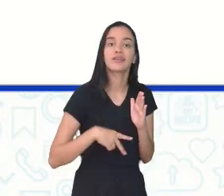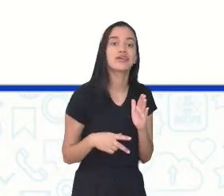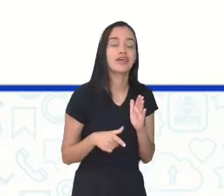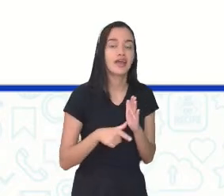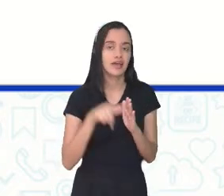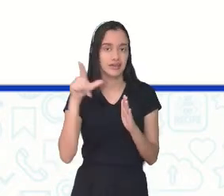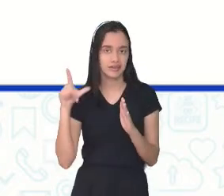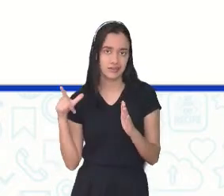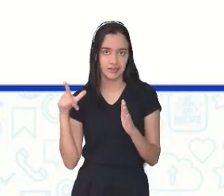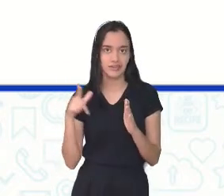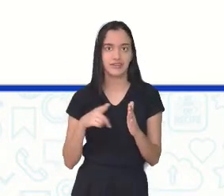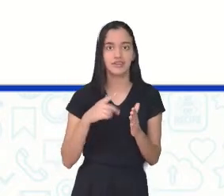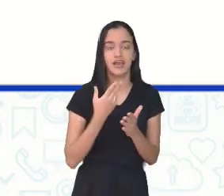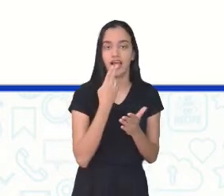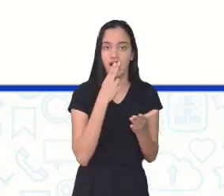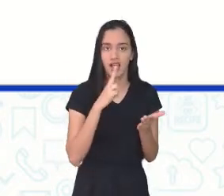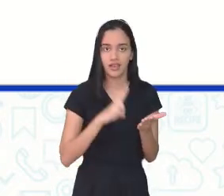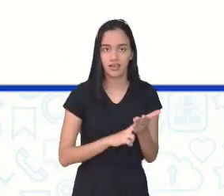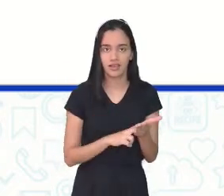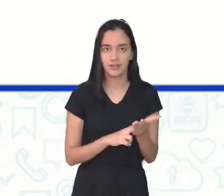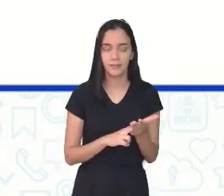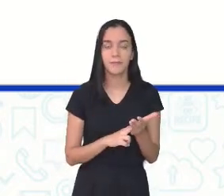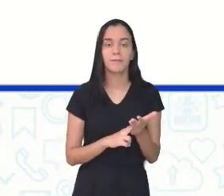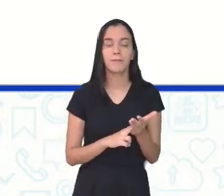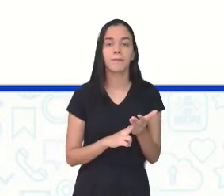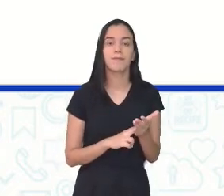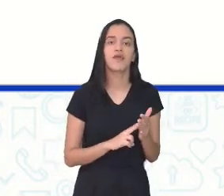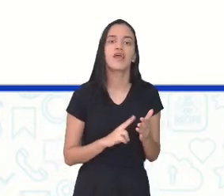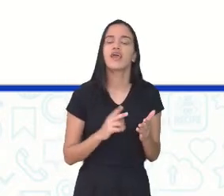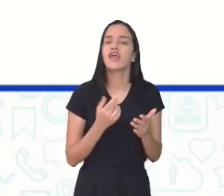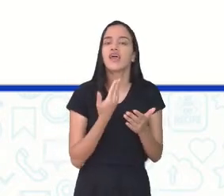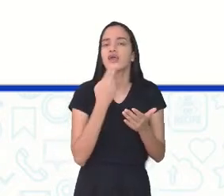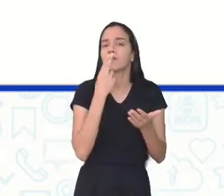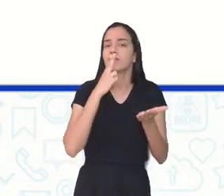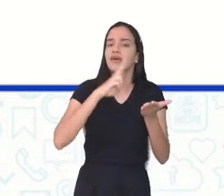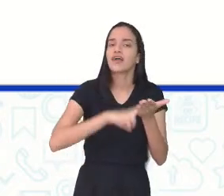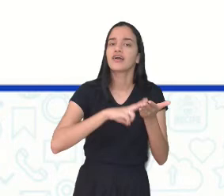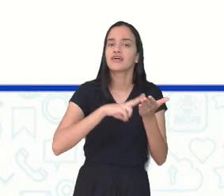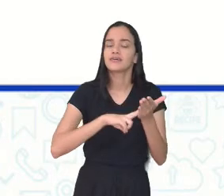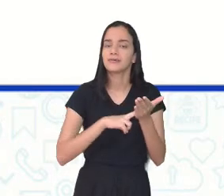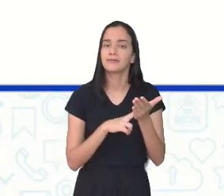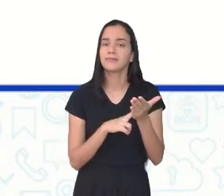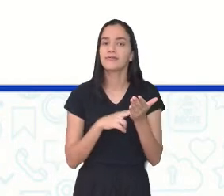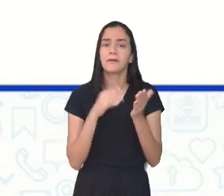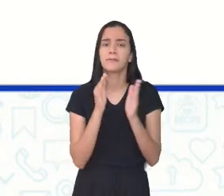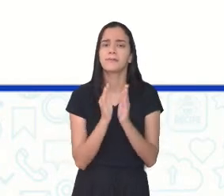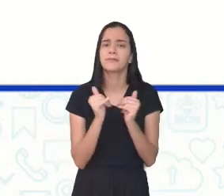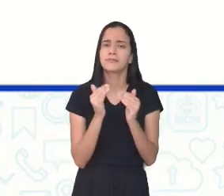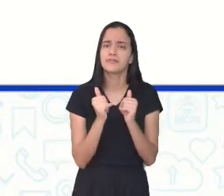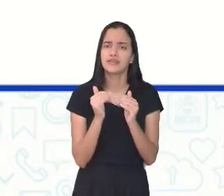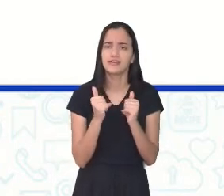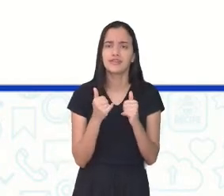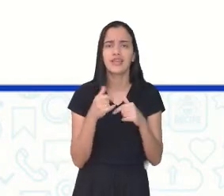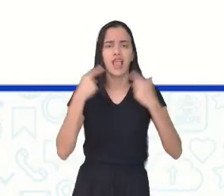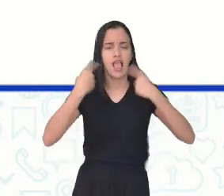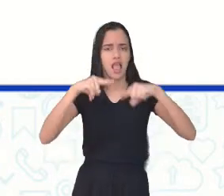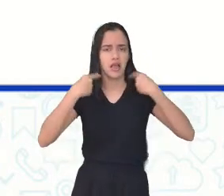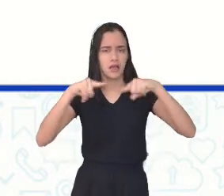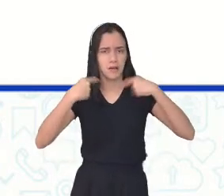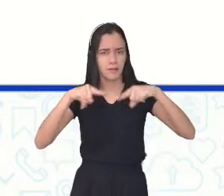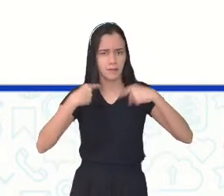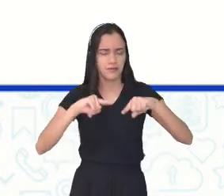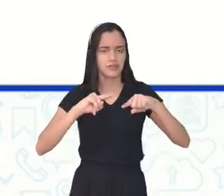a carta feita para o editor. É uma carta de solicitação, uma carta de reclamação,